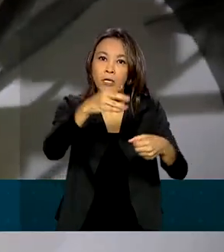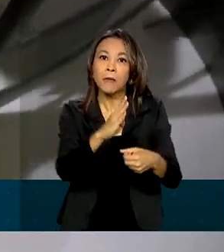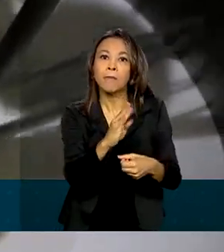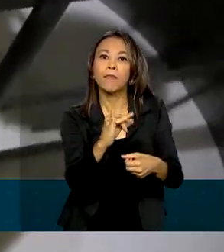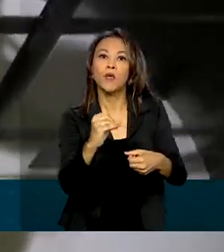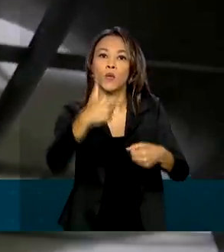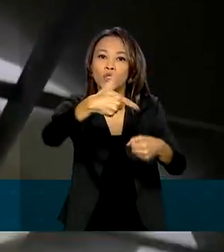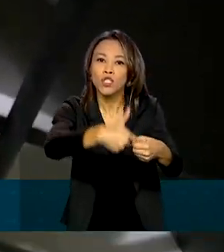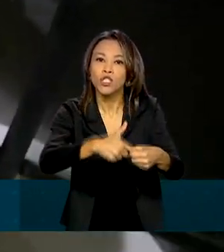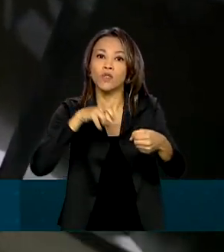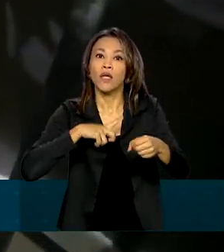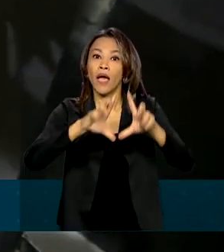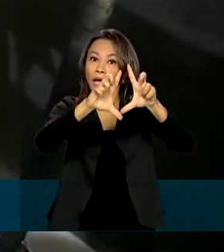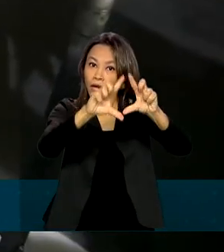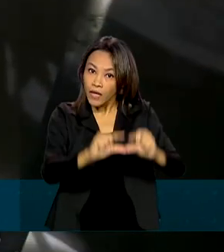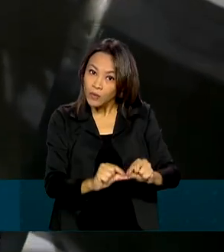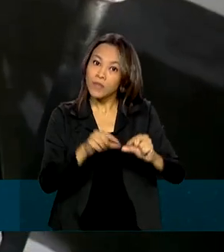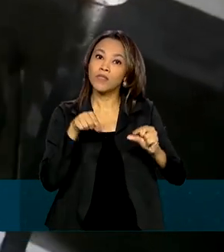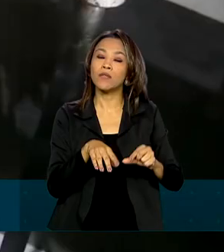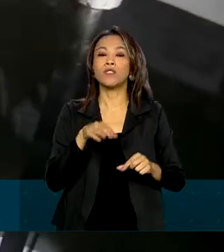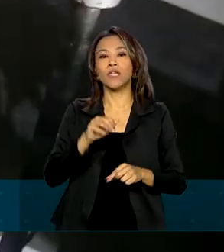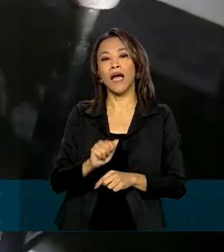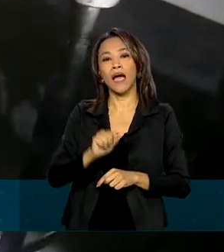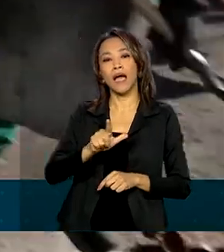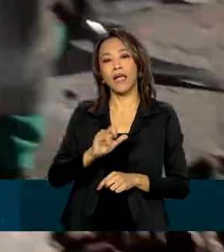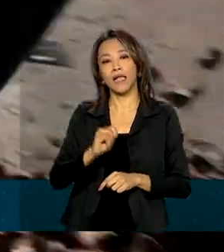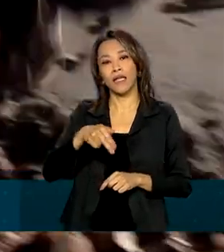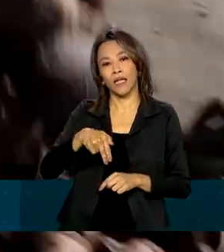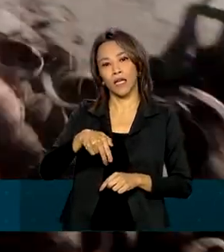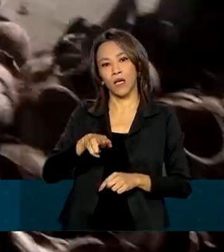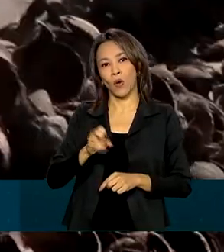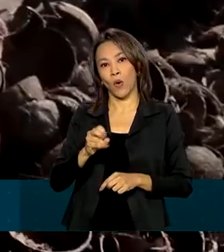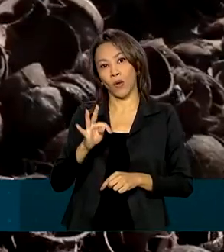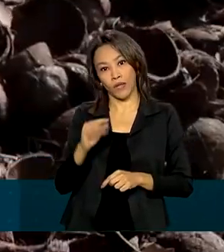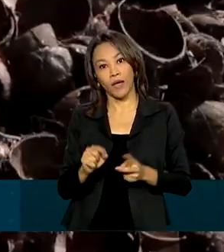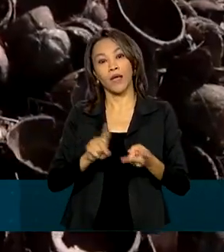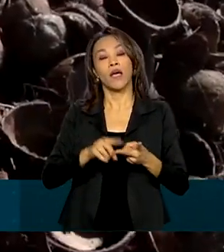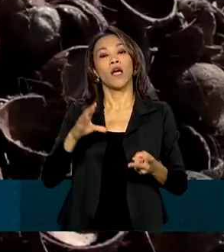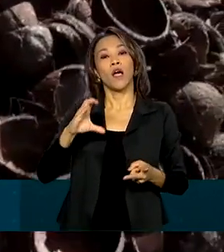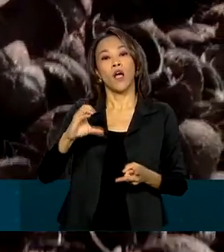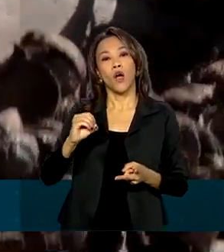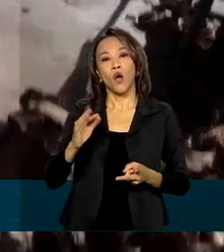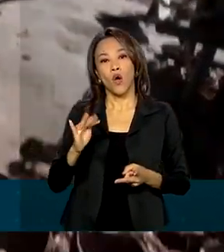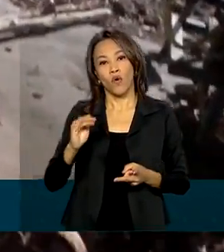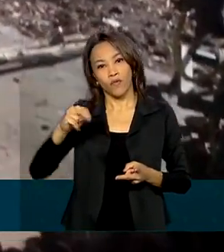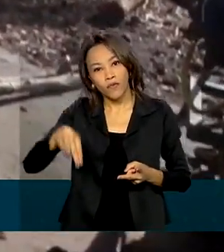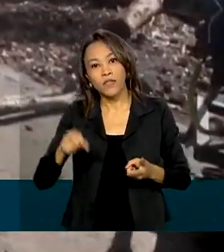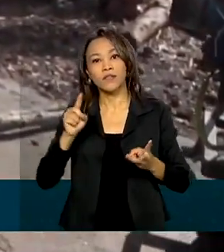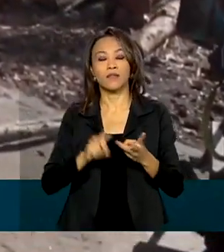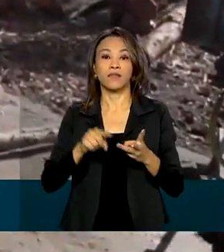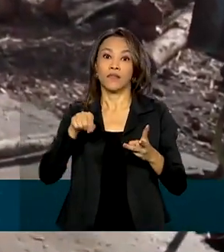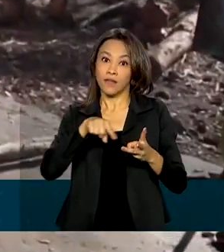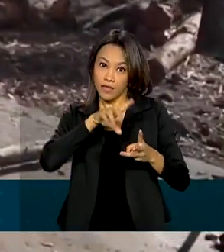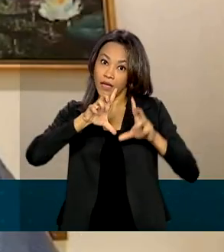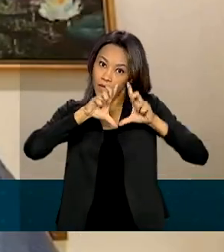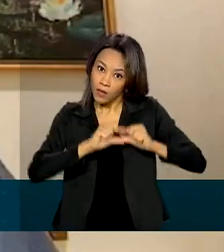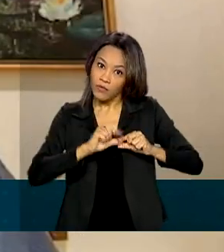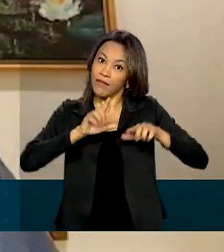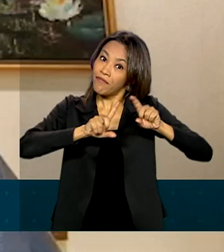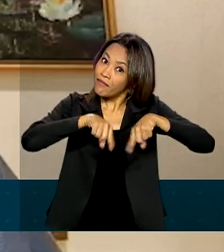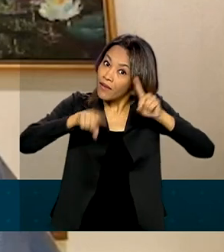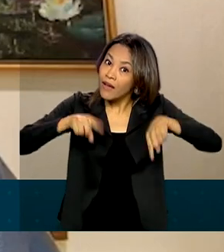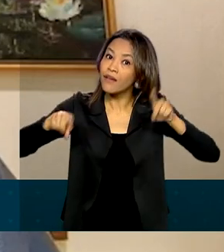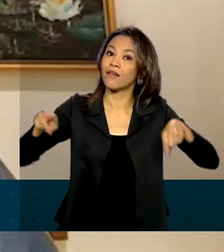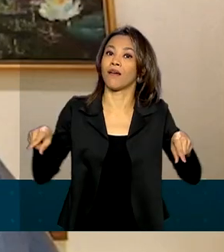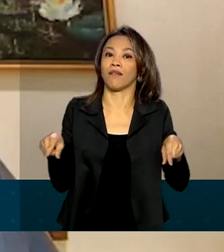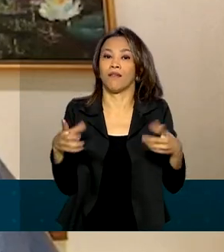tenham redução de alíquotas de PIS-PASEP e COFINS, que vai variar de acordo com a matéria-prima. No último